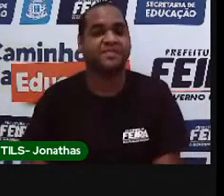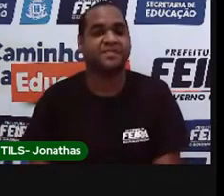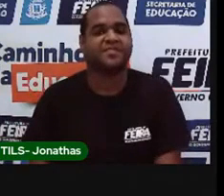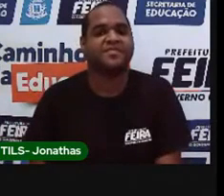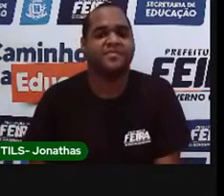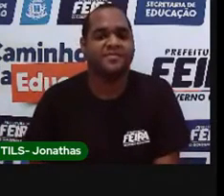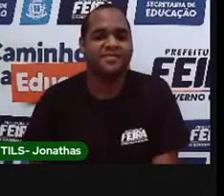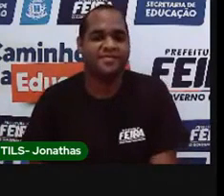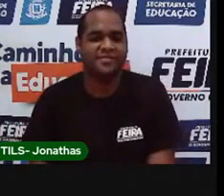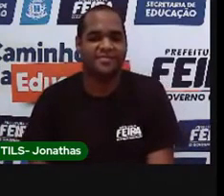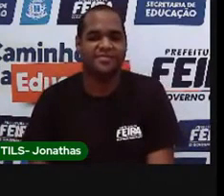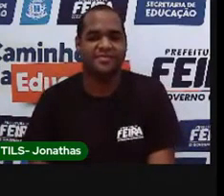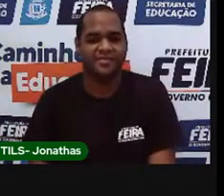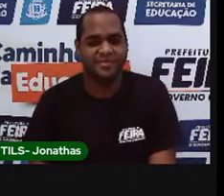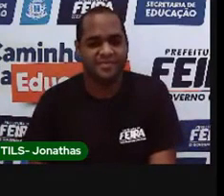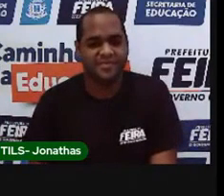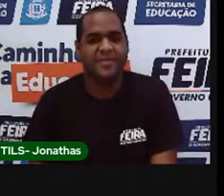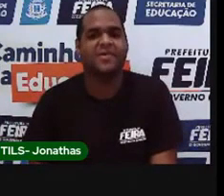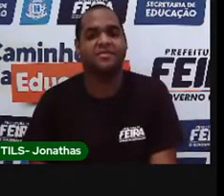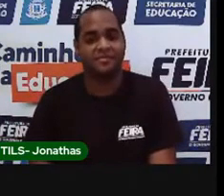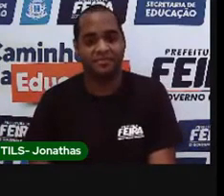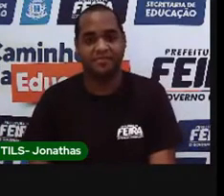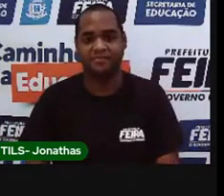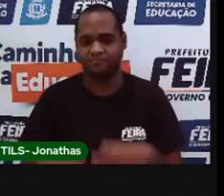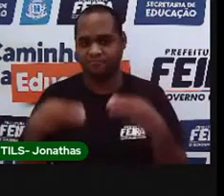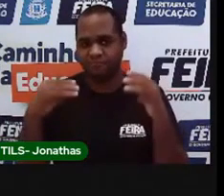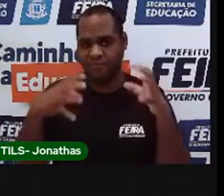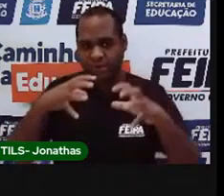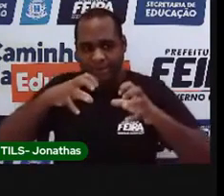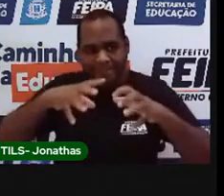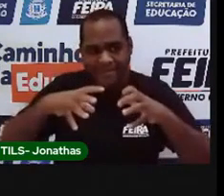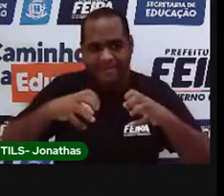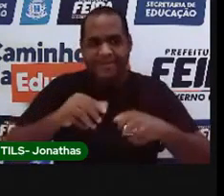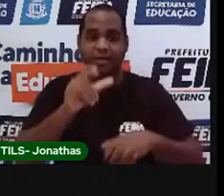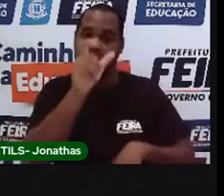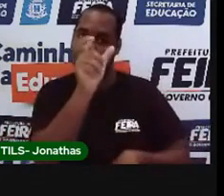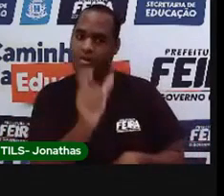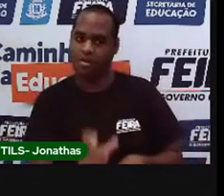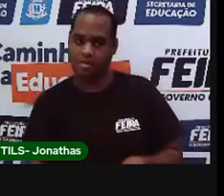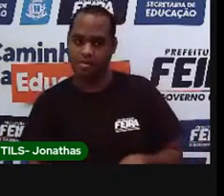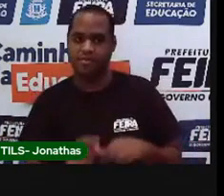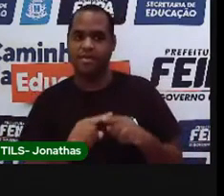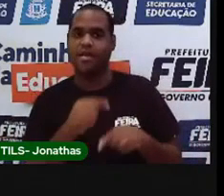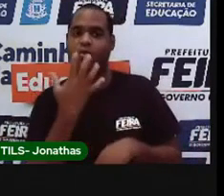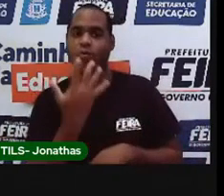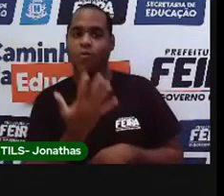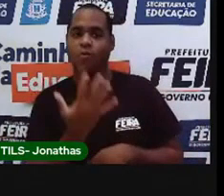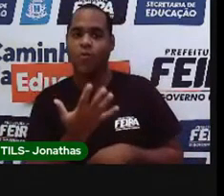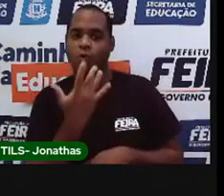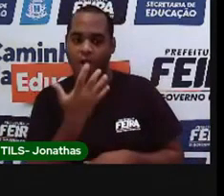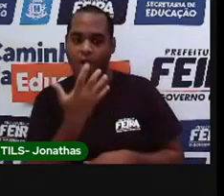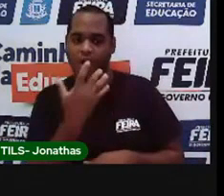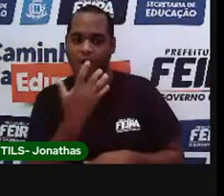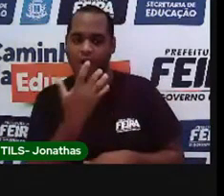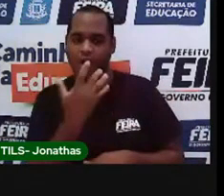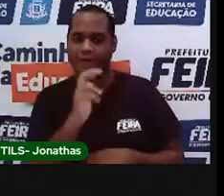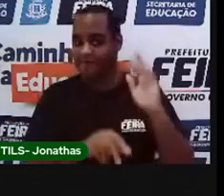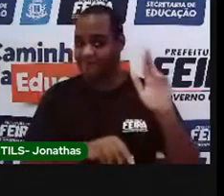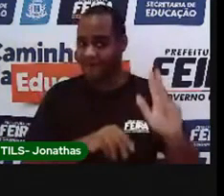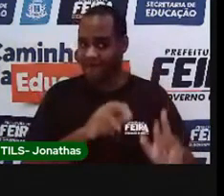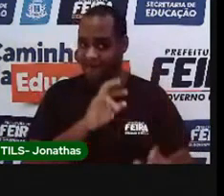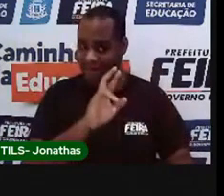Olha só. Os monstrinhos estão divididos em cores. Mas, lembrando,